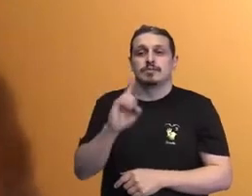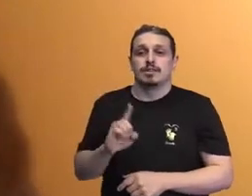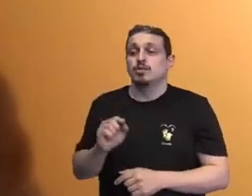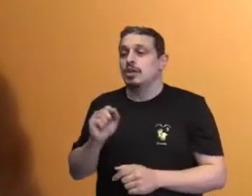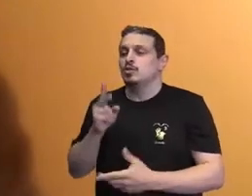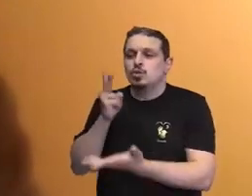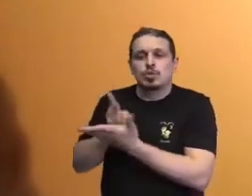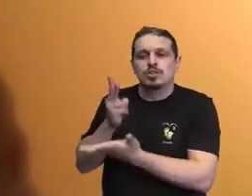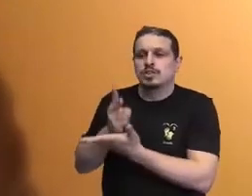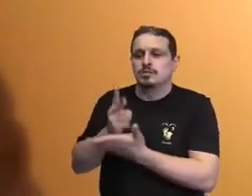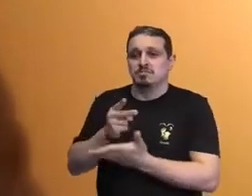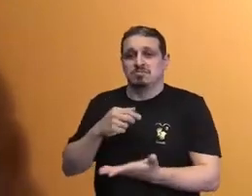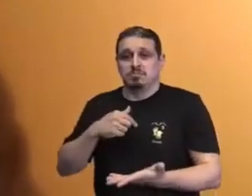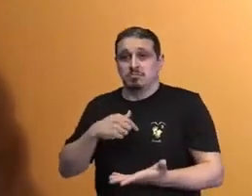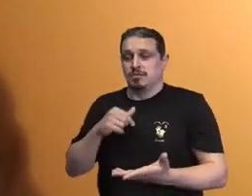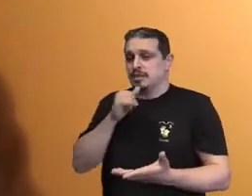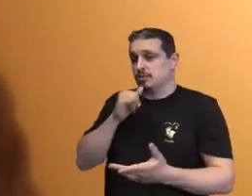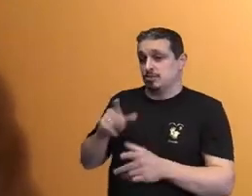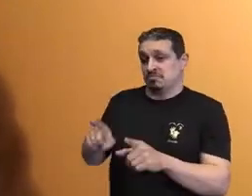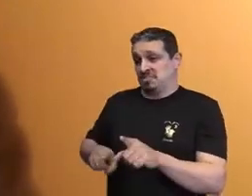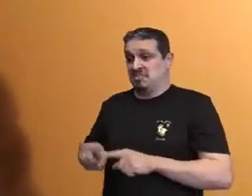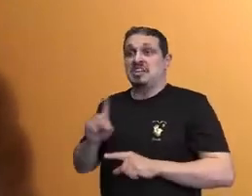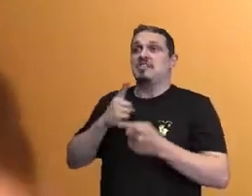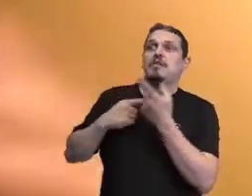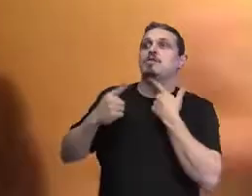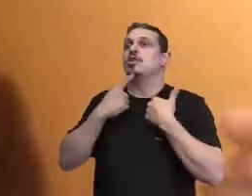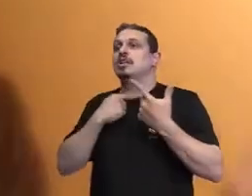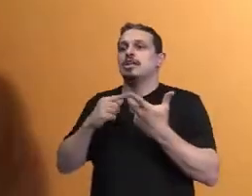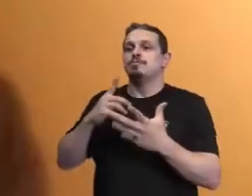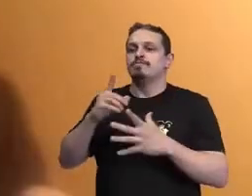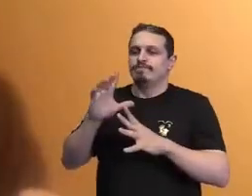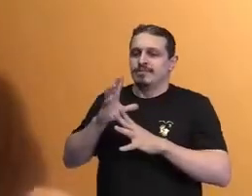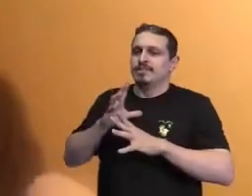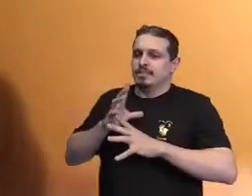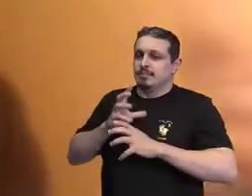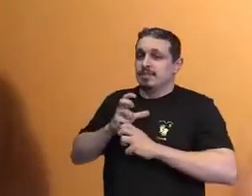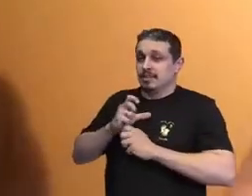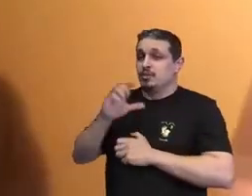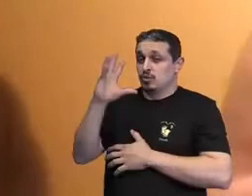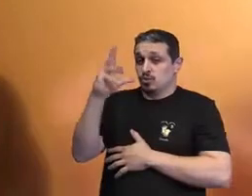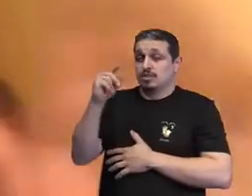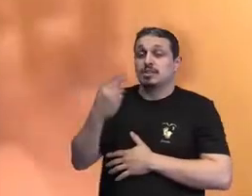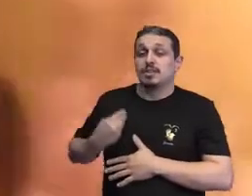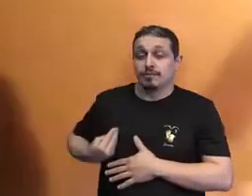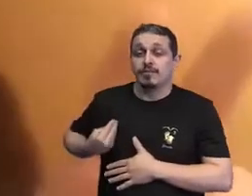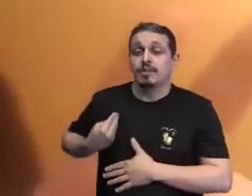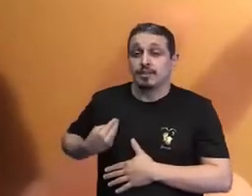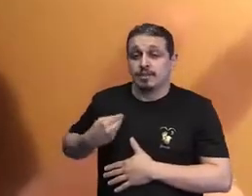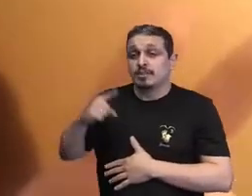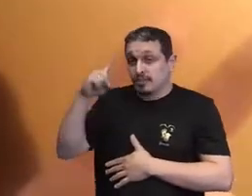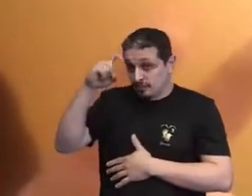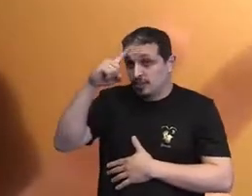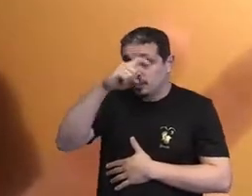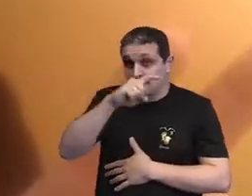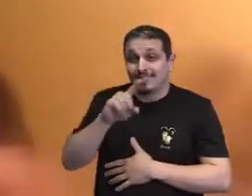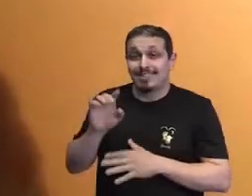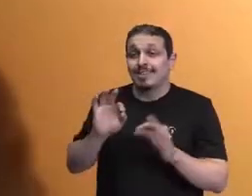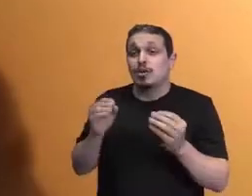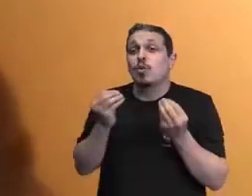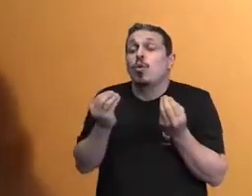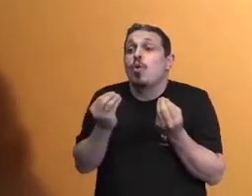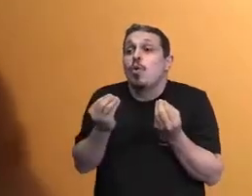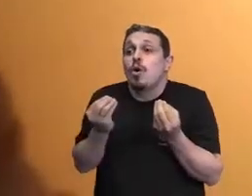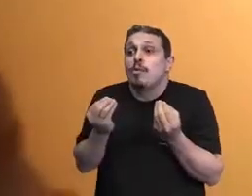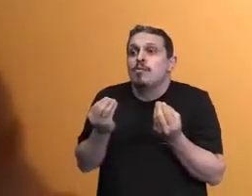capacidade de ânimo, com esperança ativa. Está tudo muito difícil, não tem saída, na tua opinião.